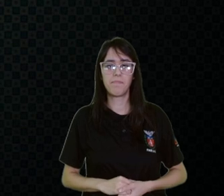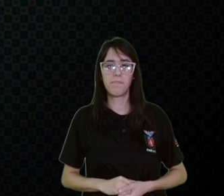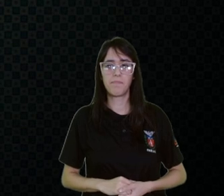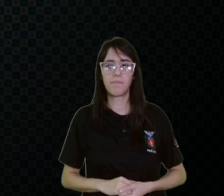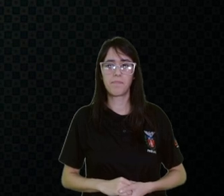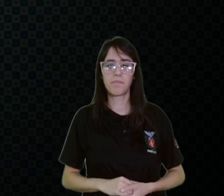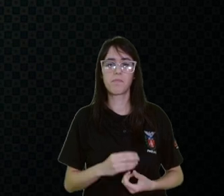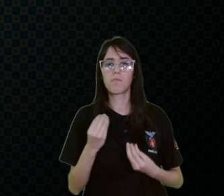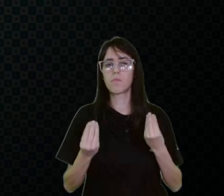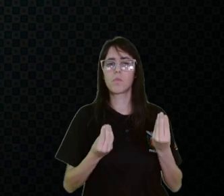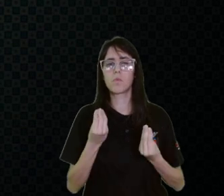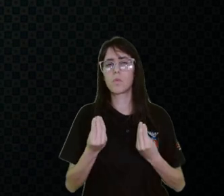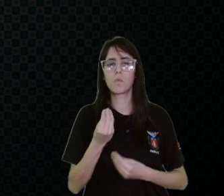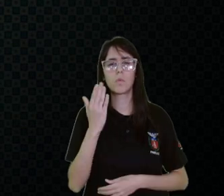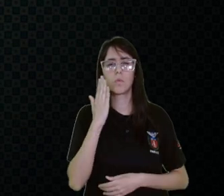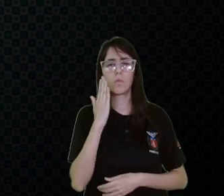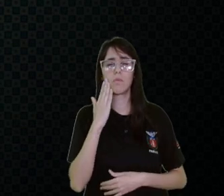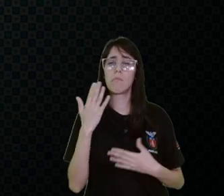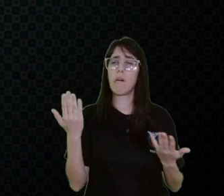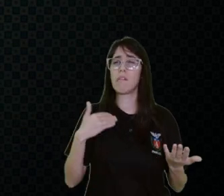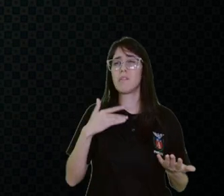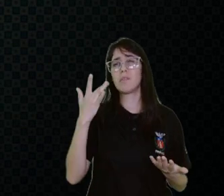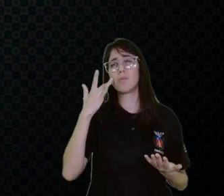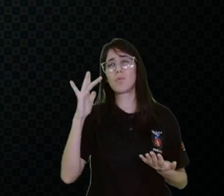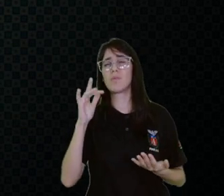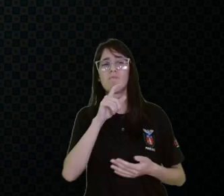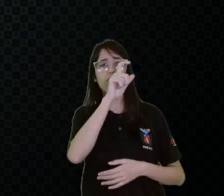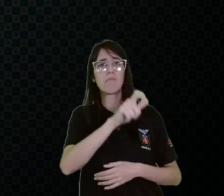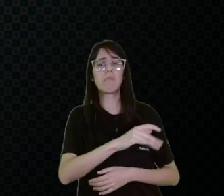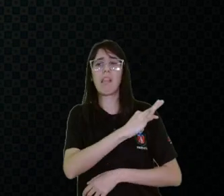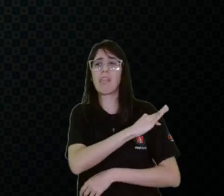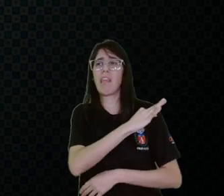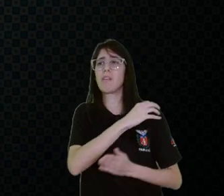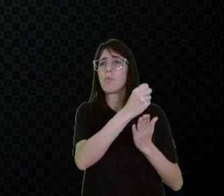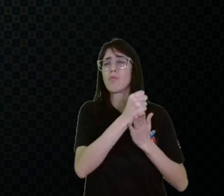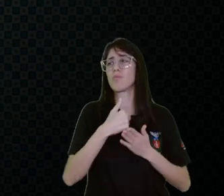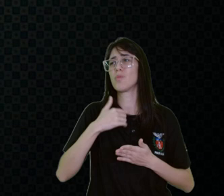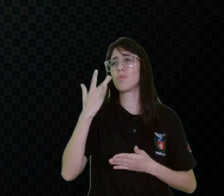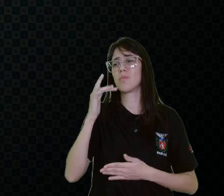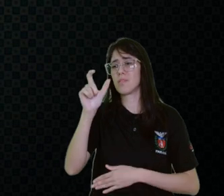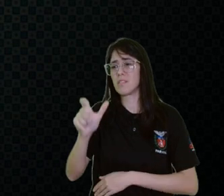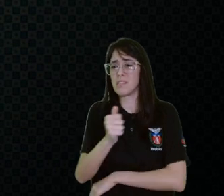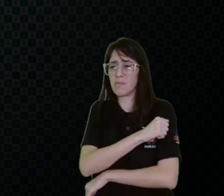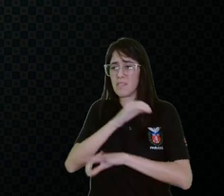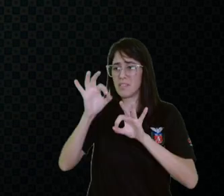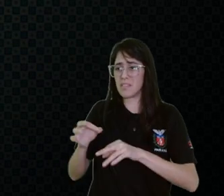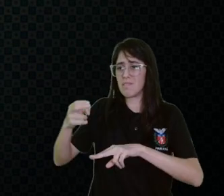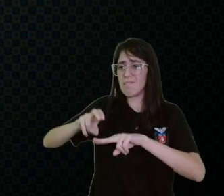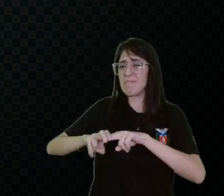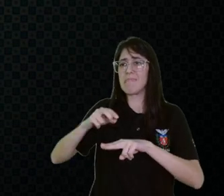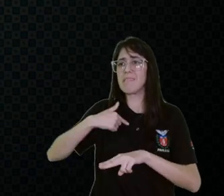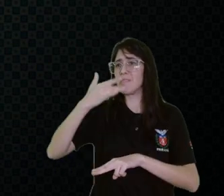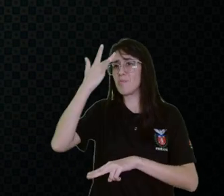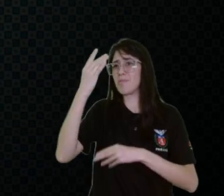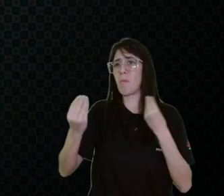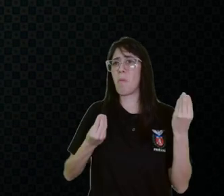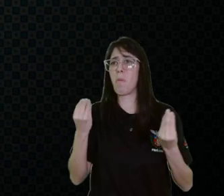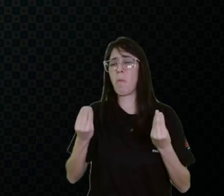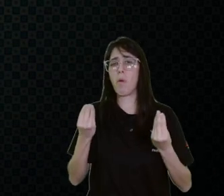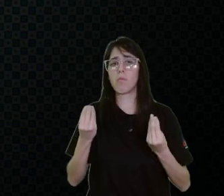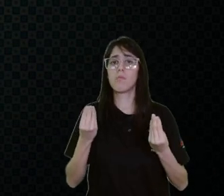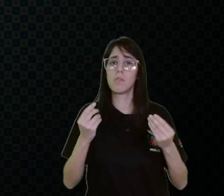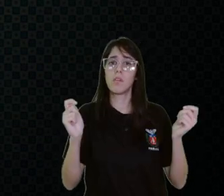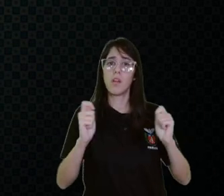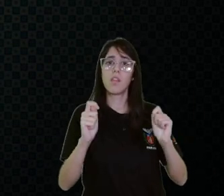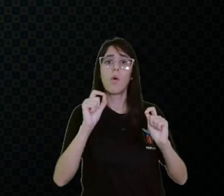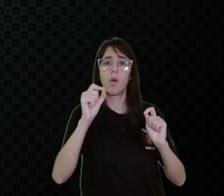então, como que a gente sabe? Não, mas eu não sei, não tenho aqui um técnico, não sei se esse meu aluno está bem posicionado, esse meu estudante, né? Então, eu vou olhar